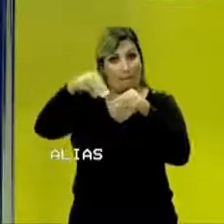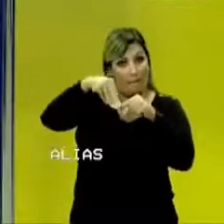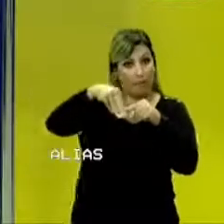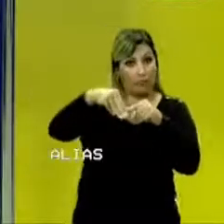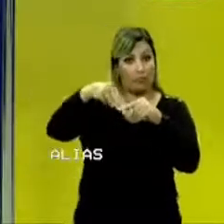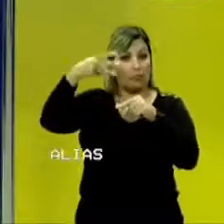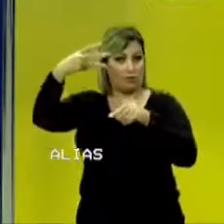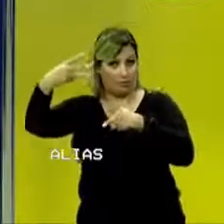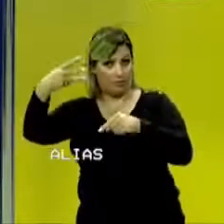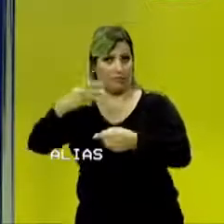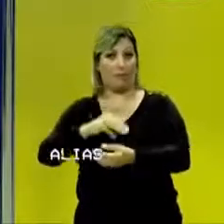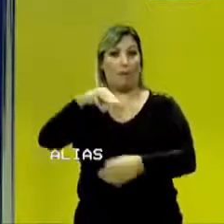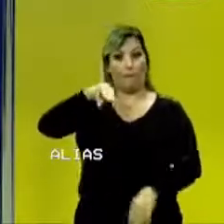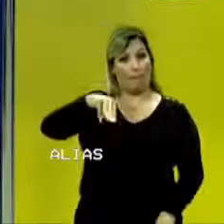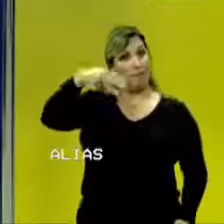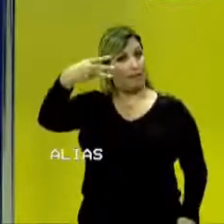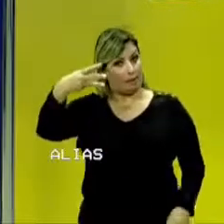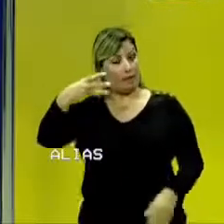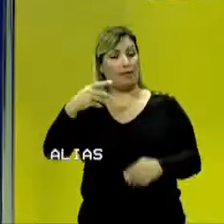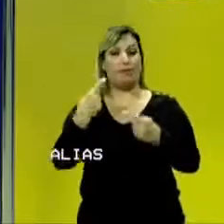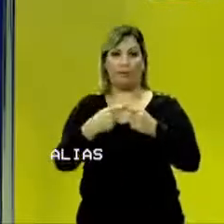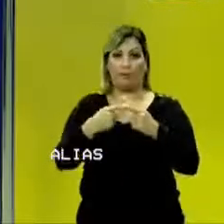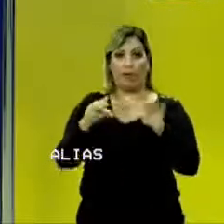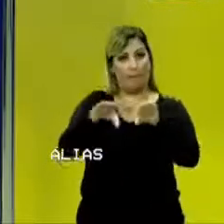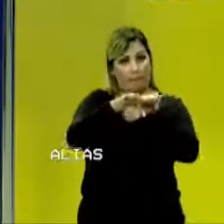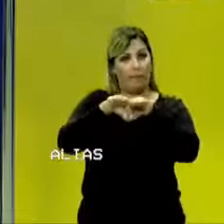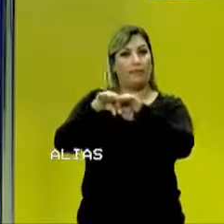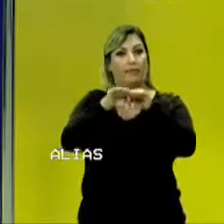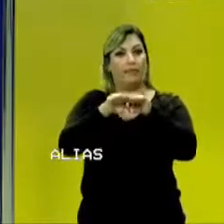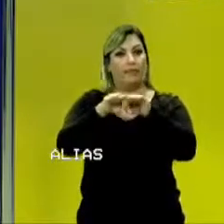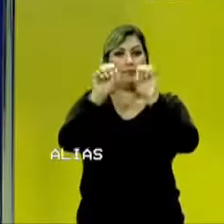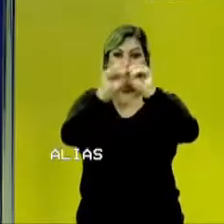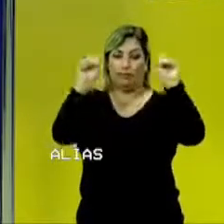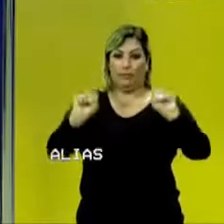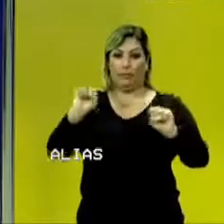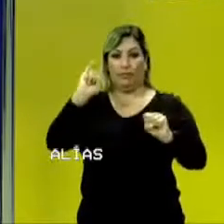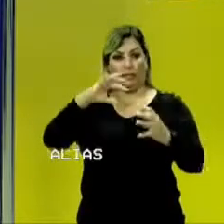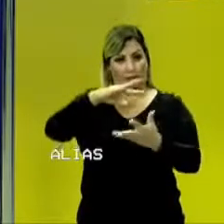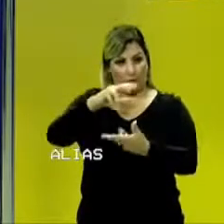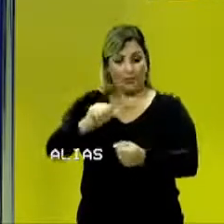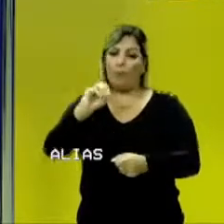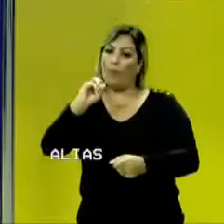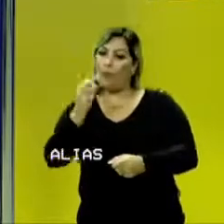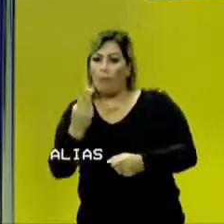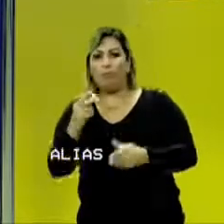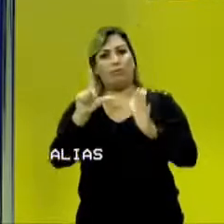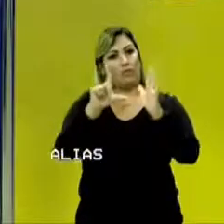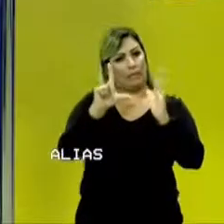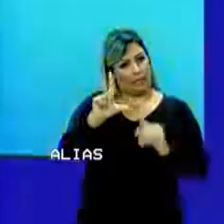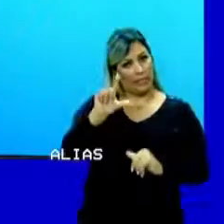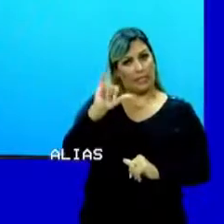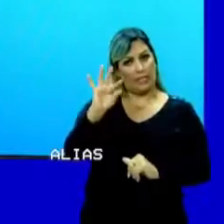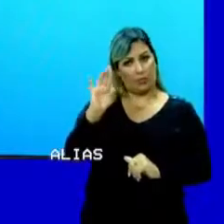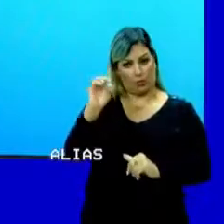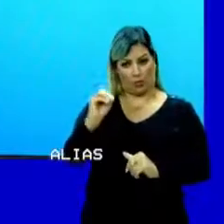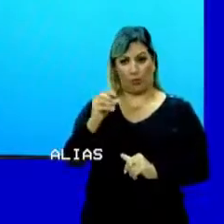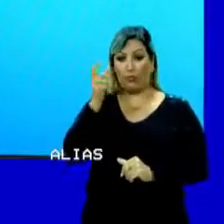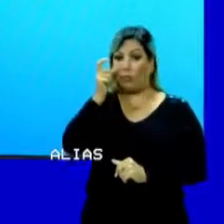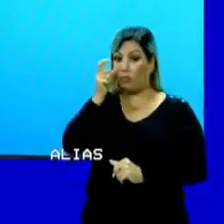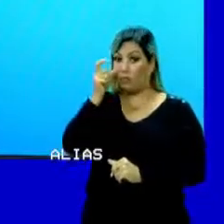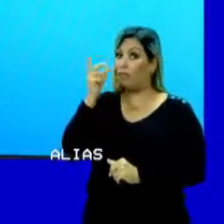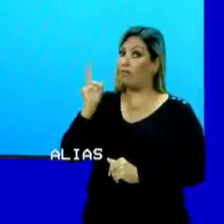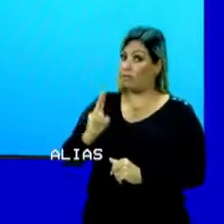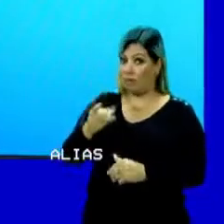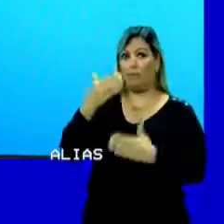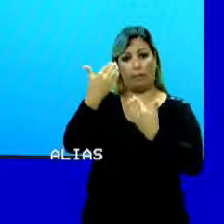cúbicos, que é a unidade oficial padrão do sistema internacional, ou litro, tá? E aí, só uma observação que é comum demais